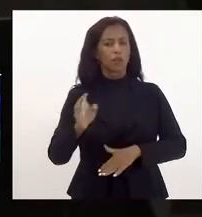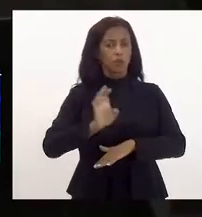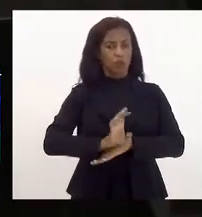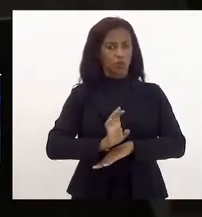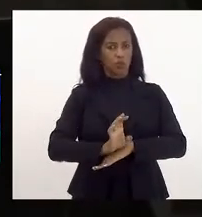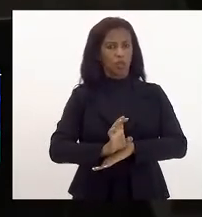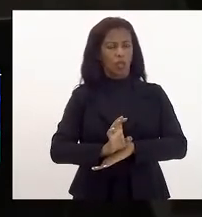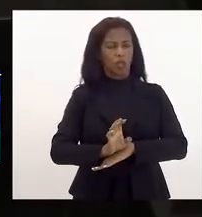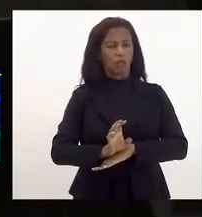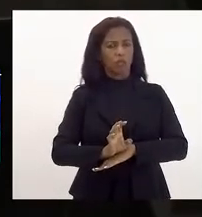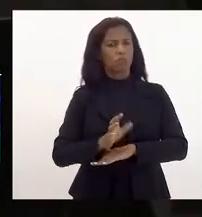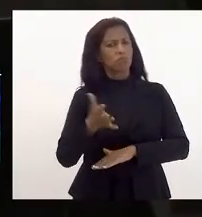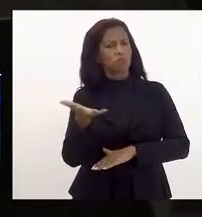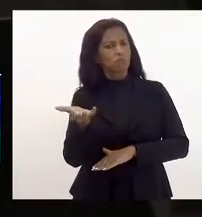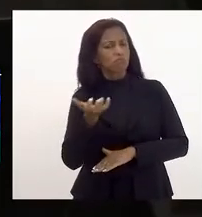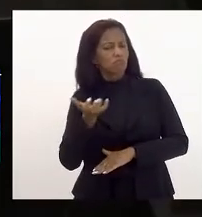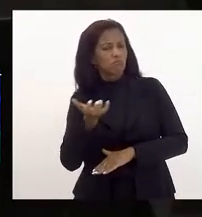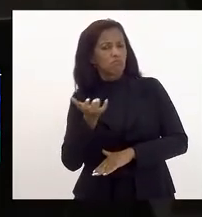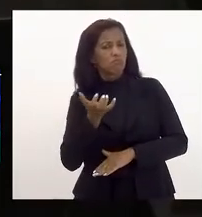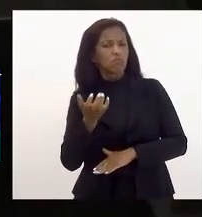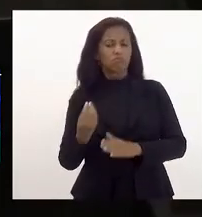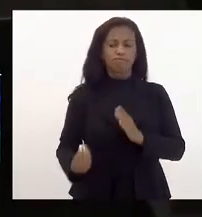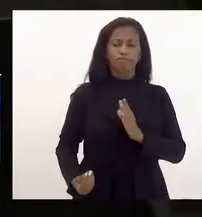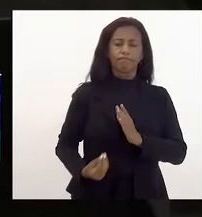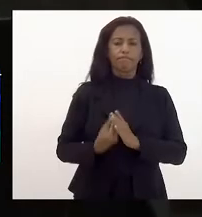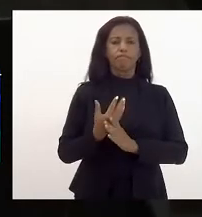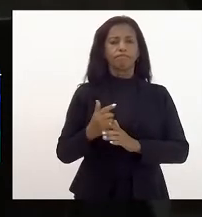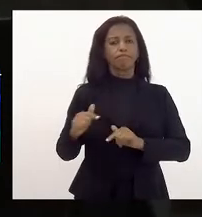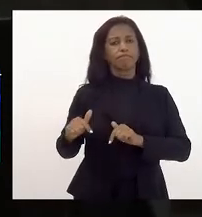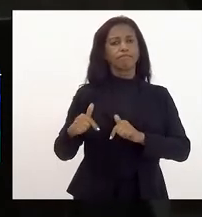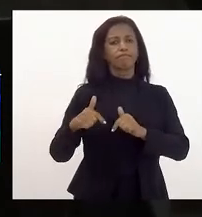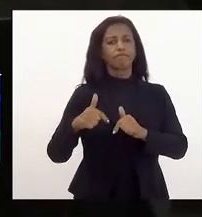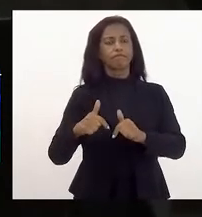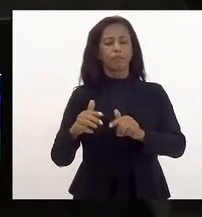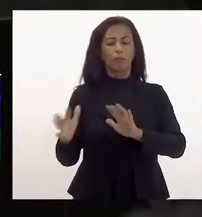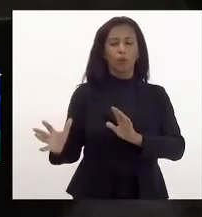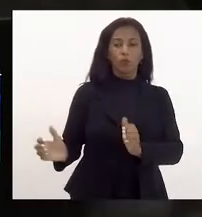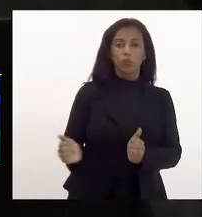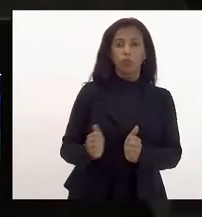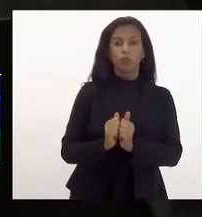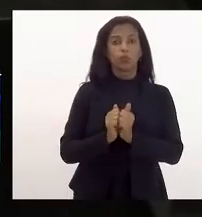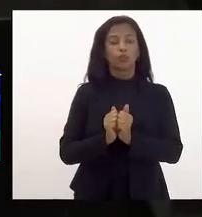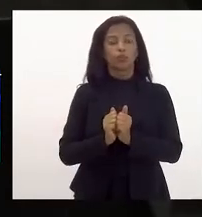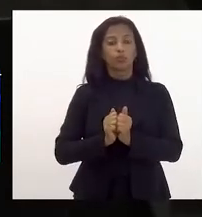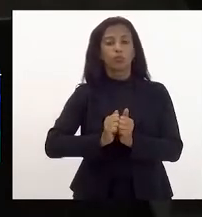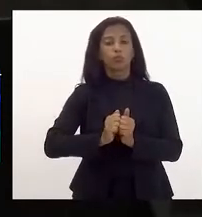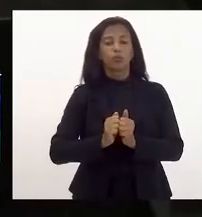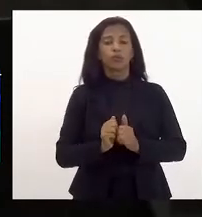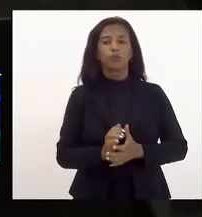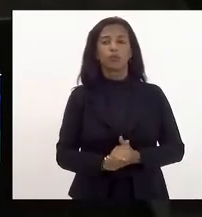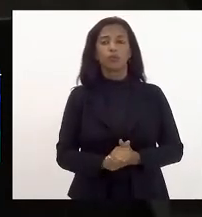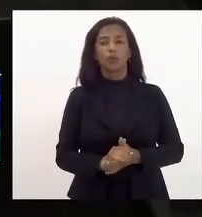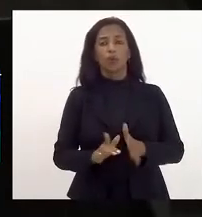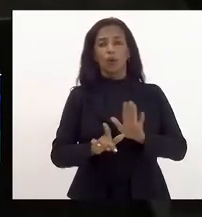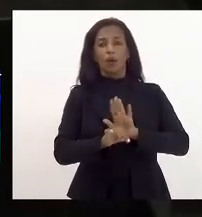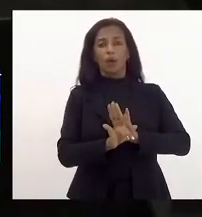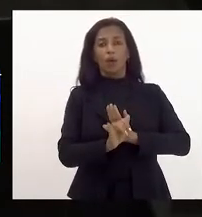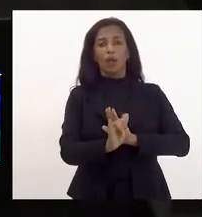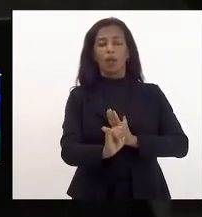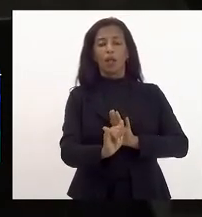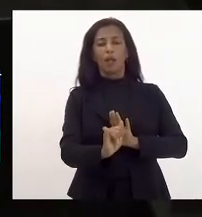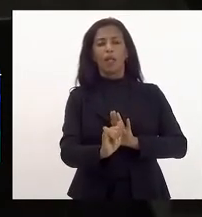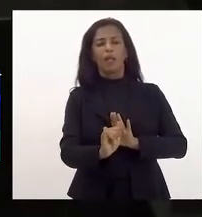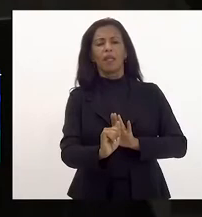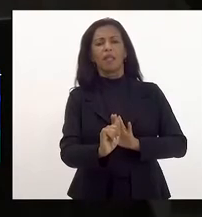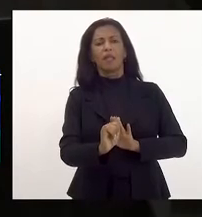pretende realizar executar em consonância com a lei de diretrizes